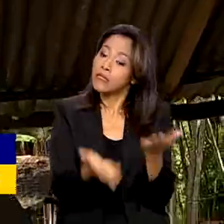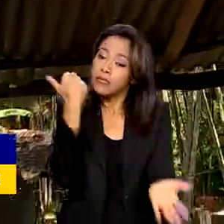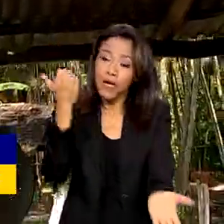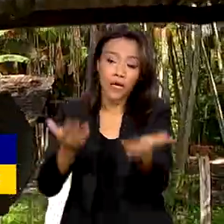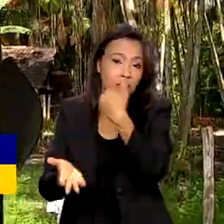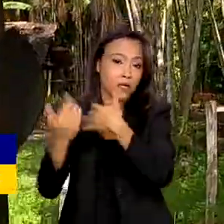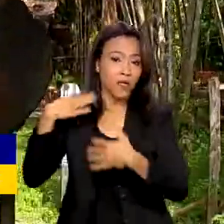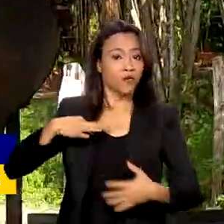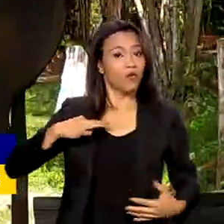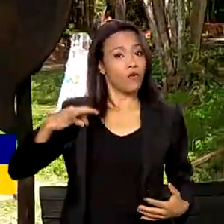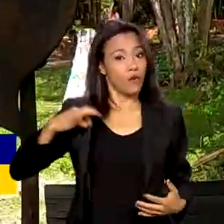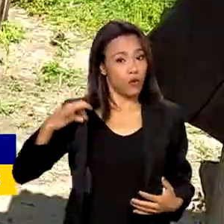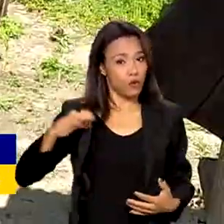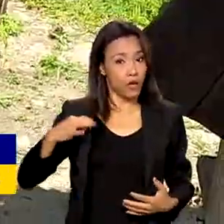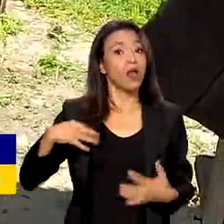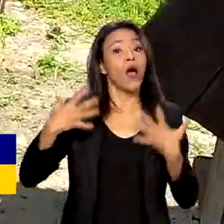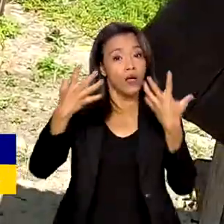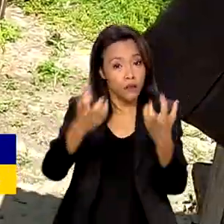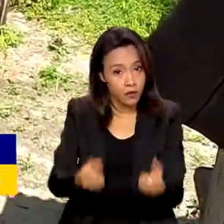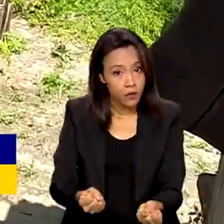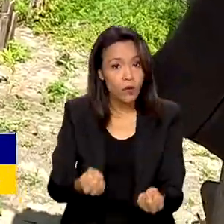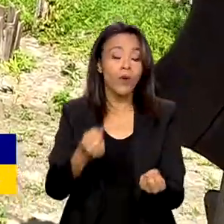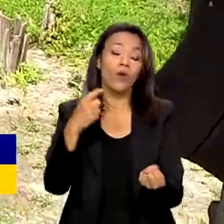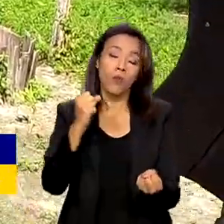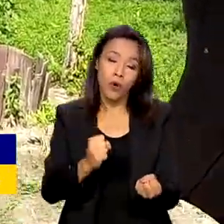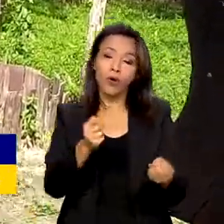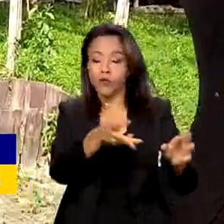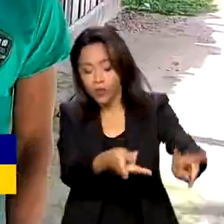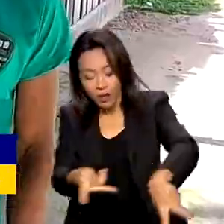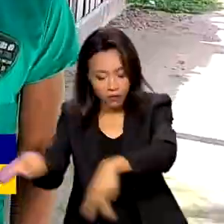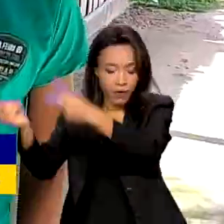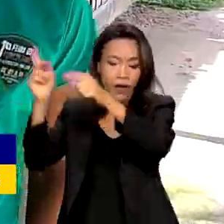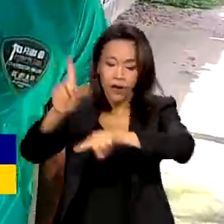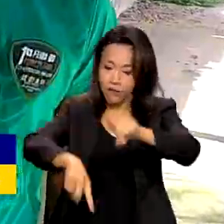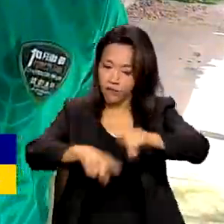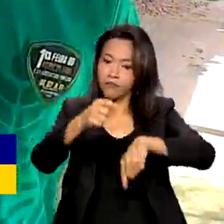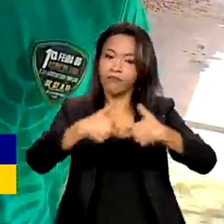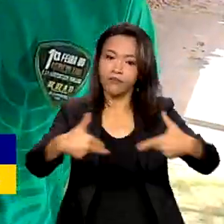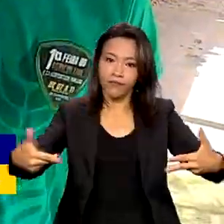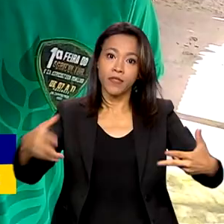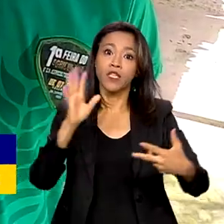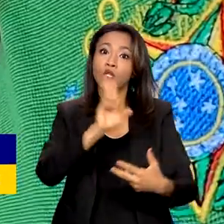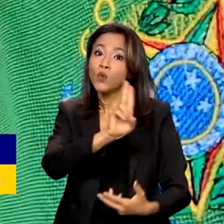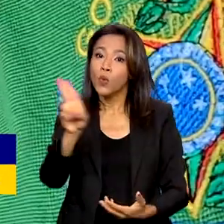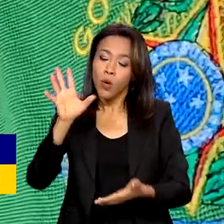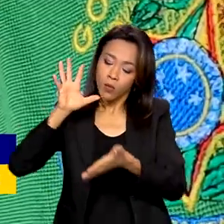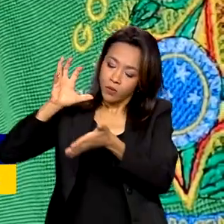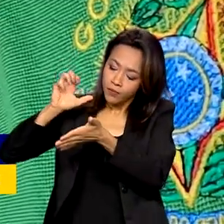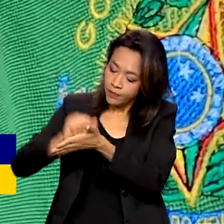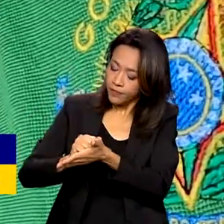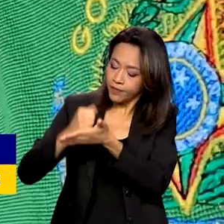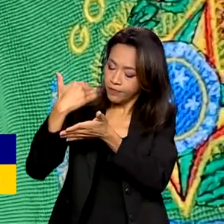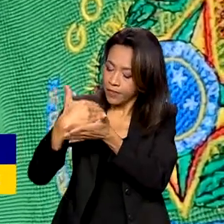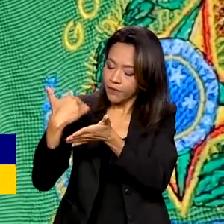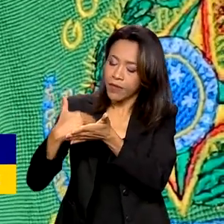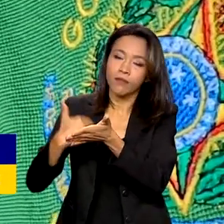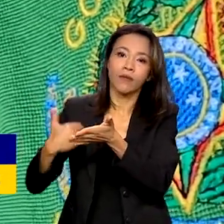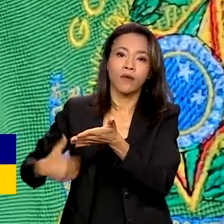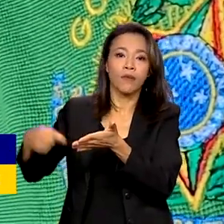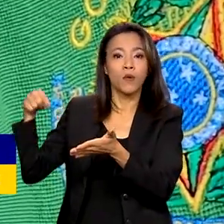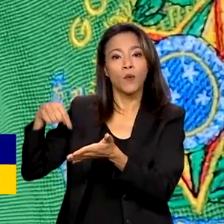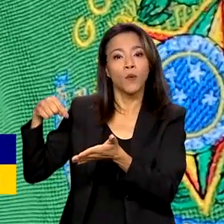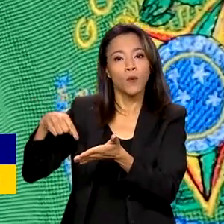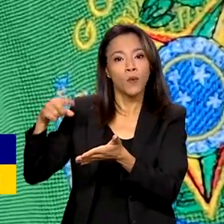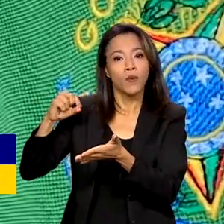das famílias. Quem acatou pôde levar seus pertences e ainda foi cadastrado pelo Instituto Nacional de